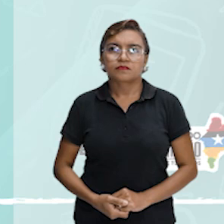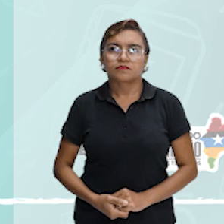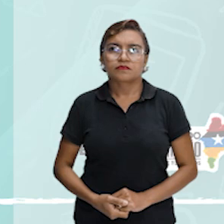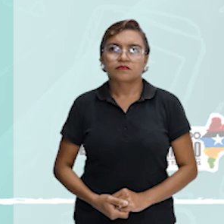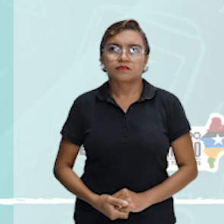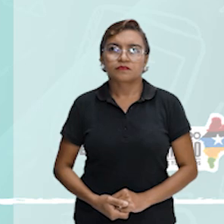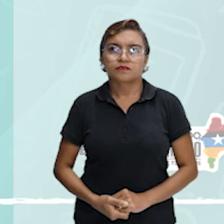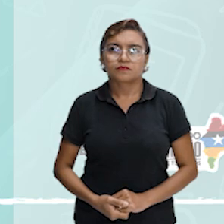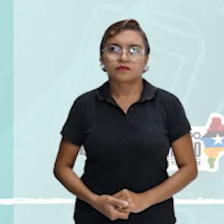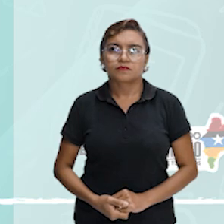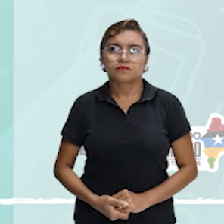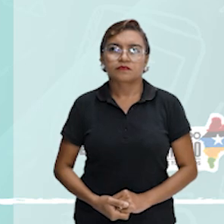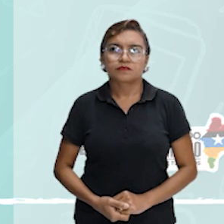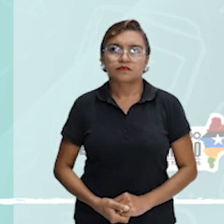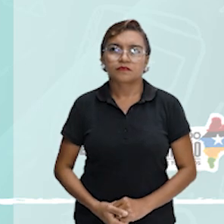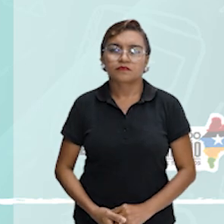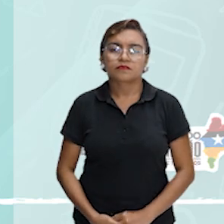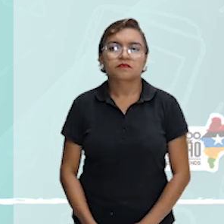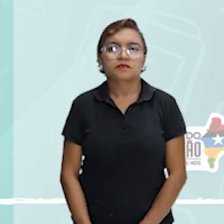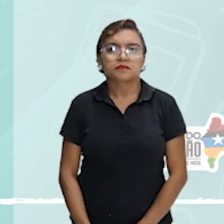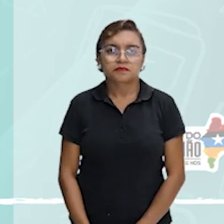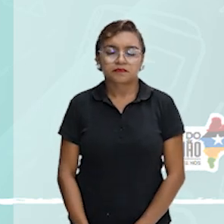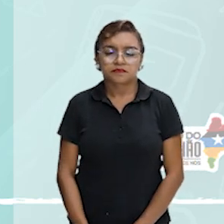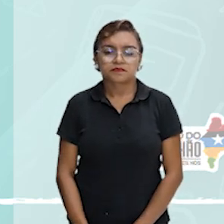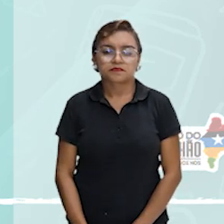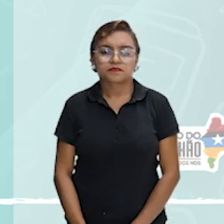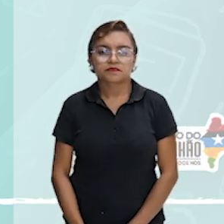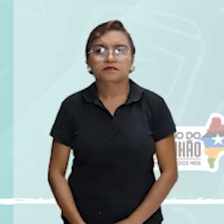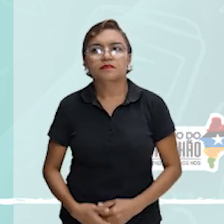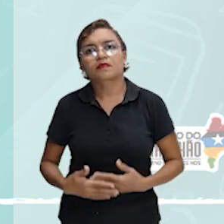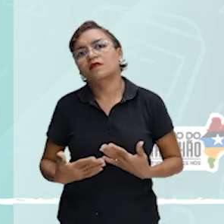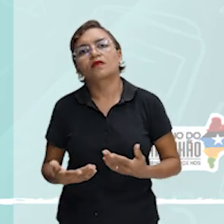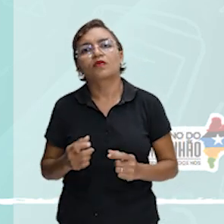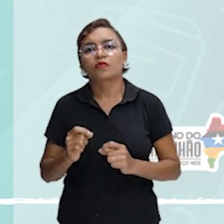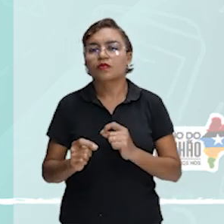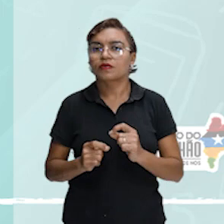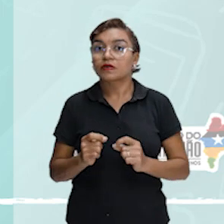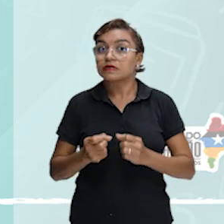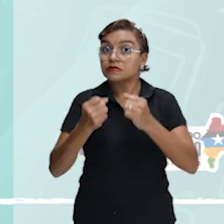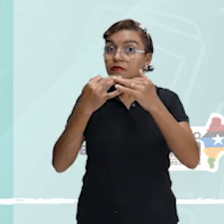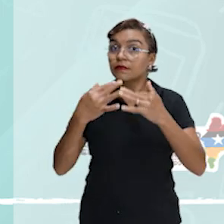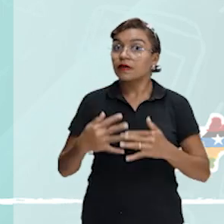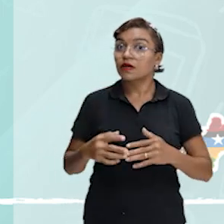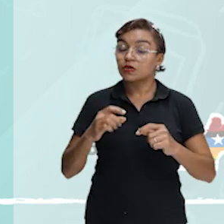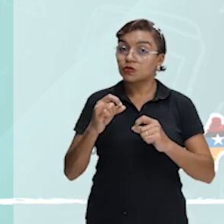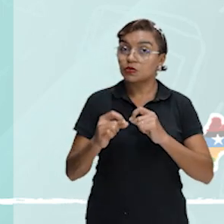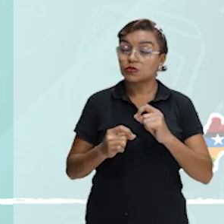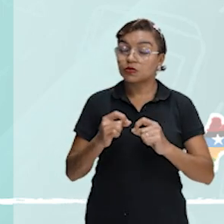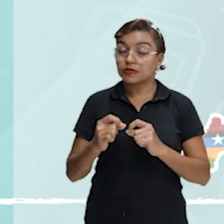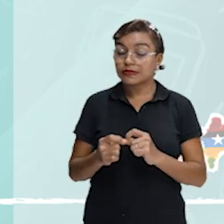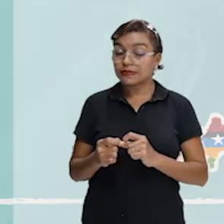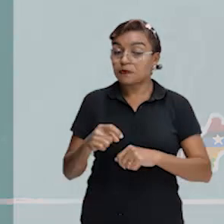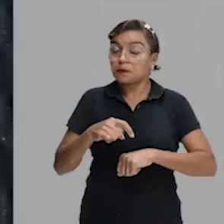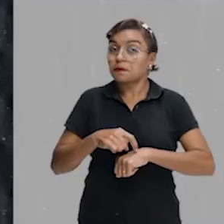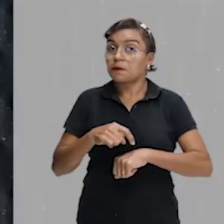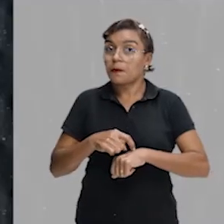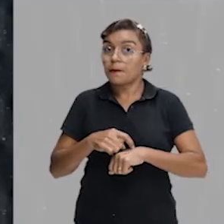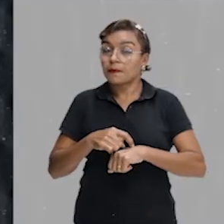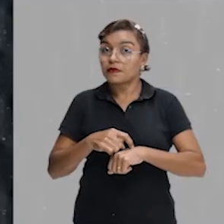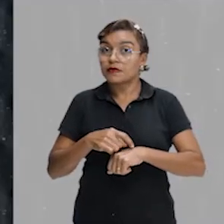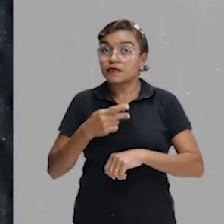-se sobre a sua idade entre os 150 e os 250 anos. Gente, eu estou me referindo aqui, quando eu falo de